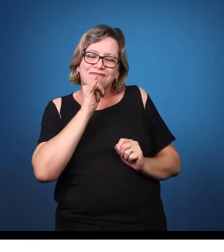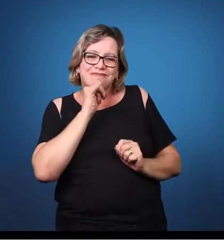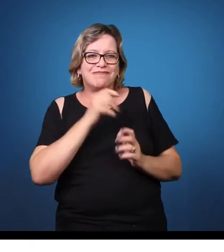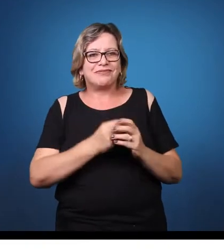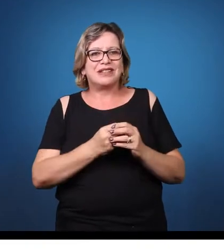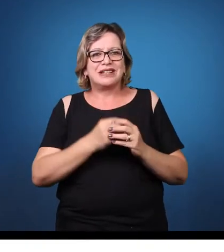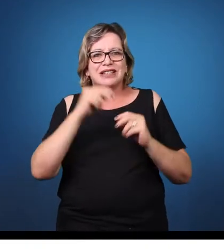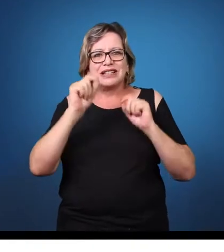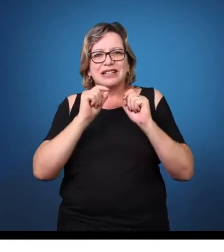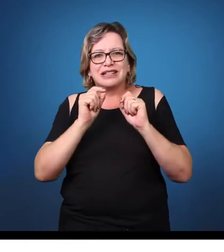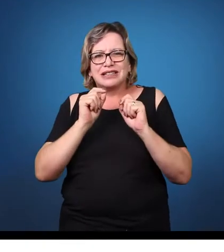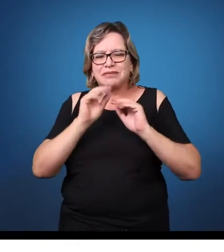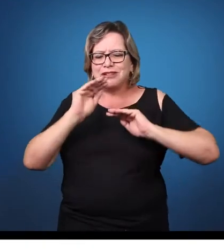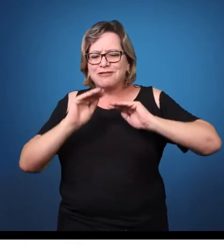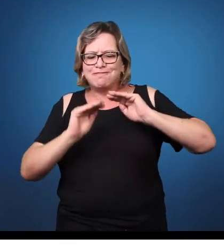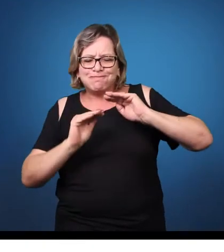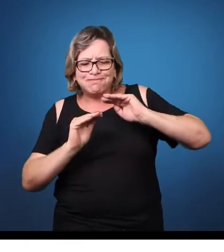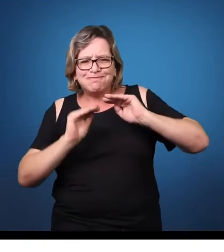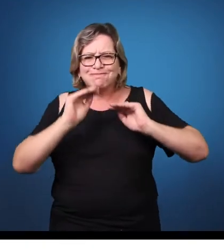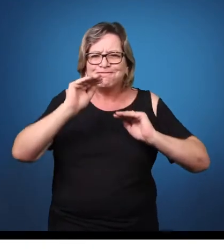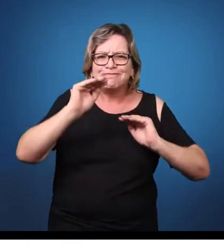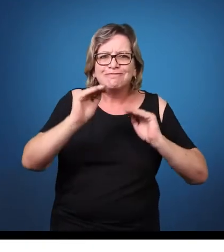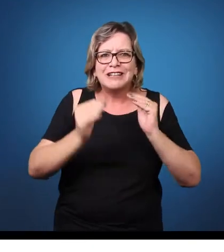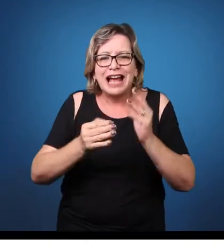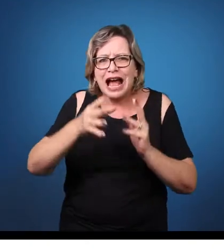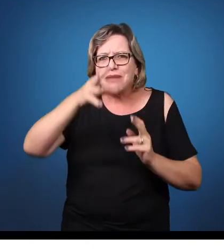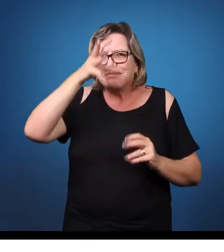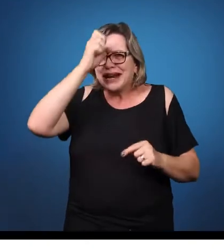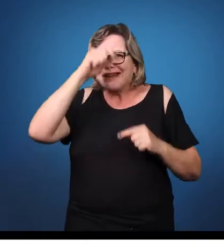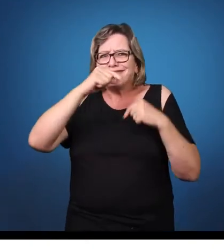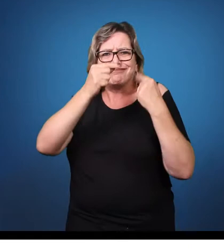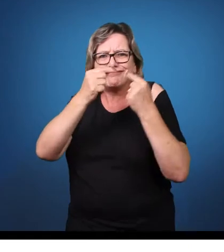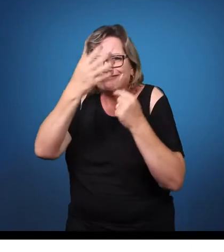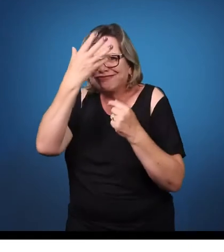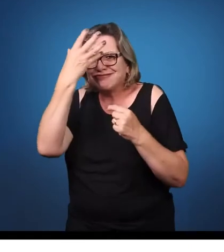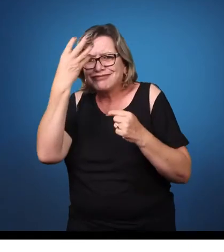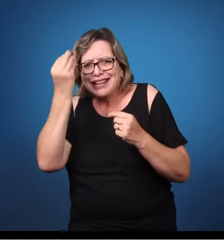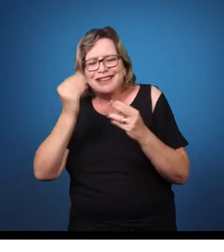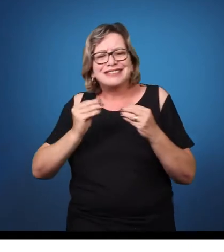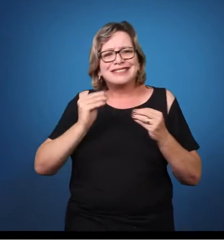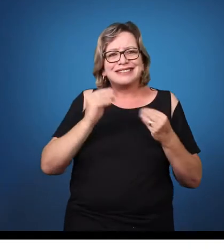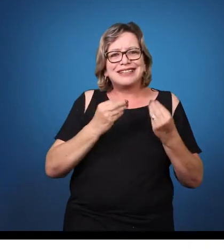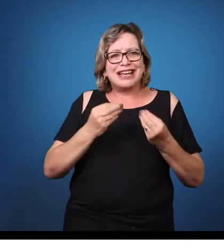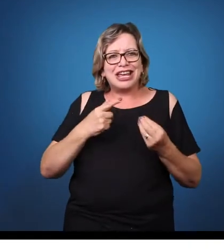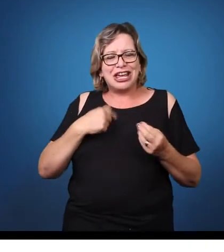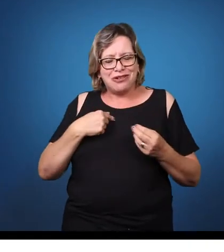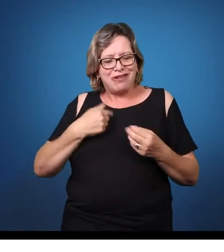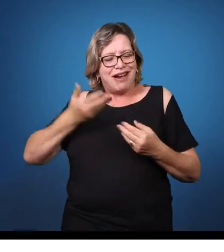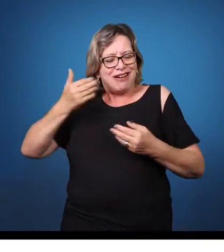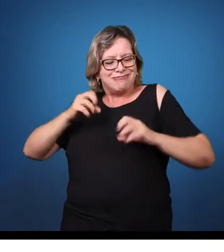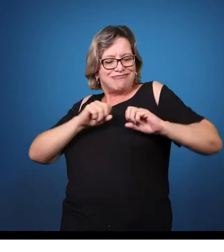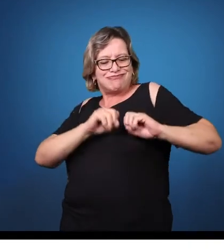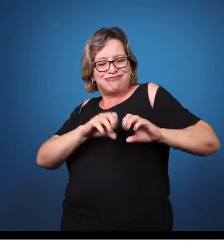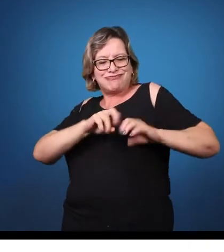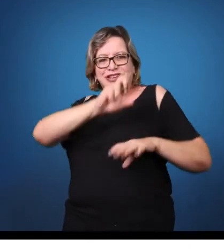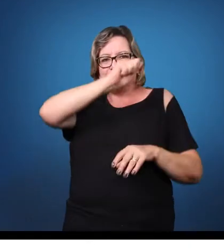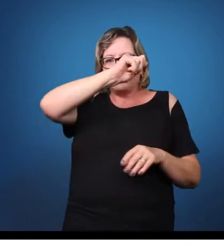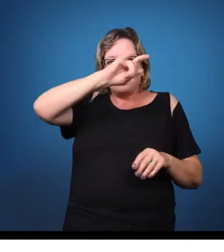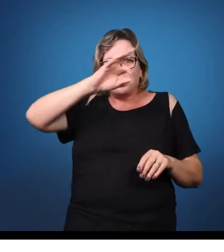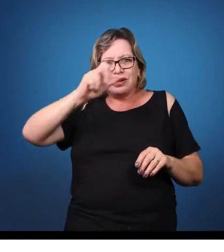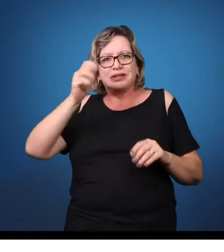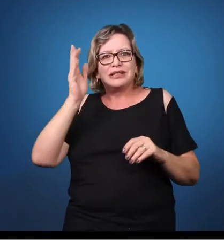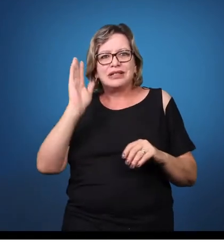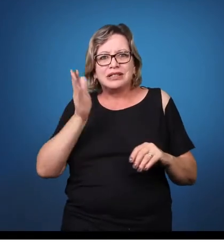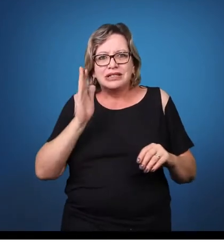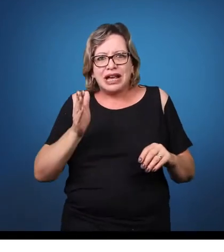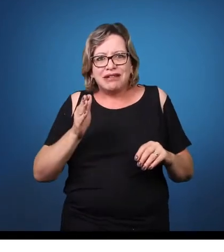crianças deficiente intelectual. Então, eu ensinava, por exemplo, algo hoje para ela e ela retia. Só que no outro